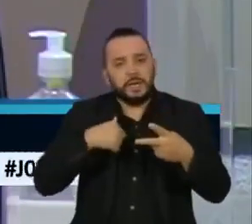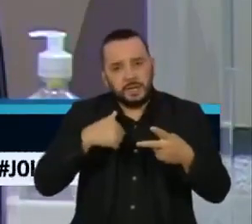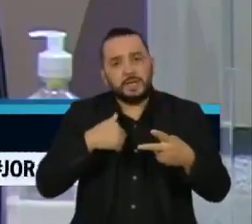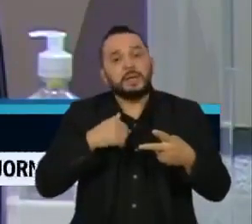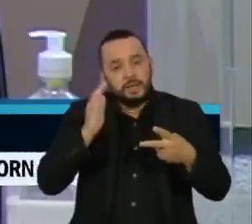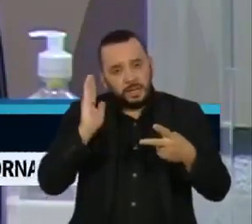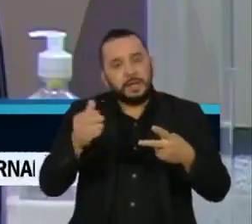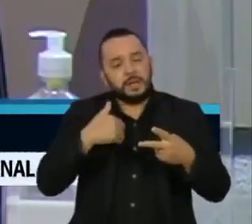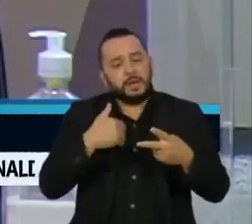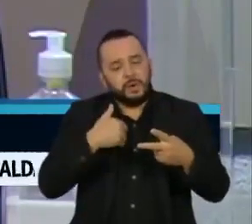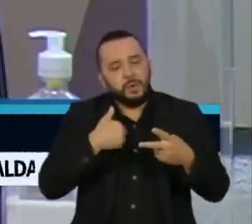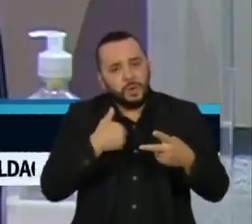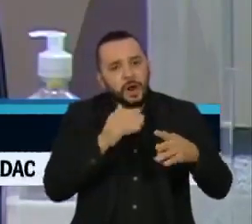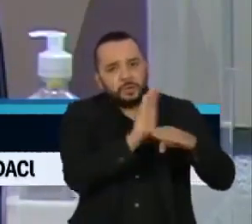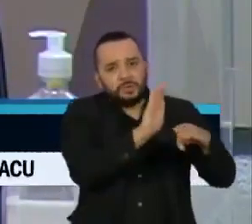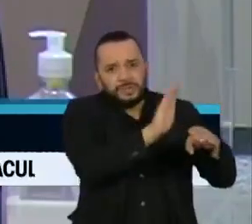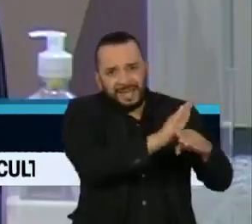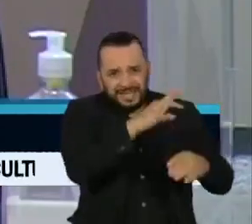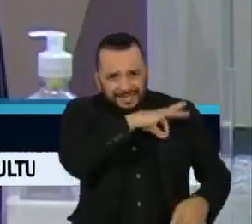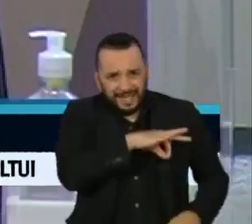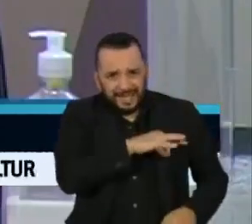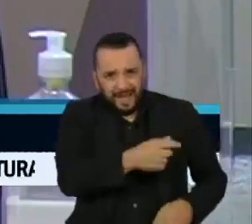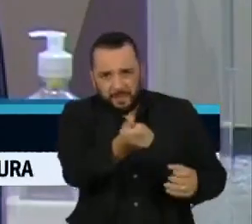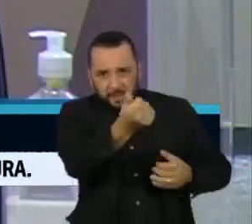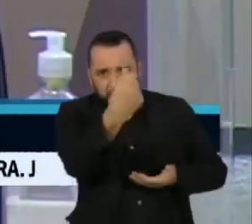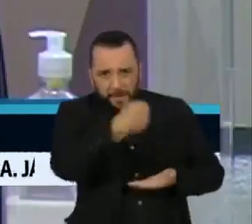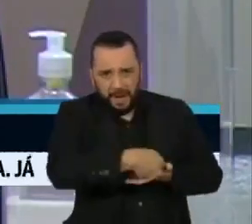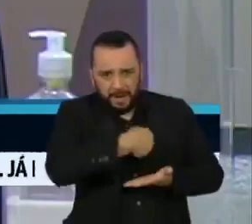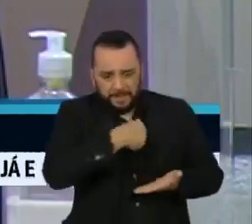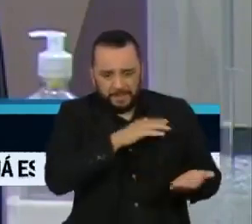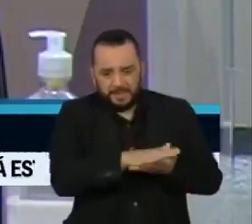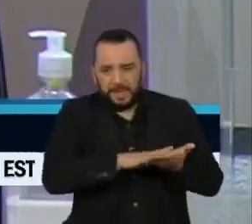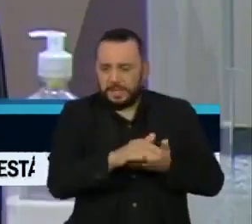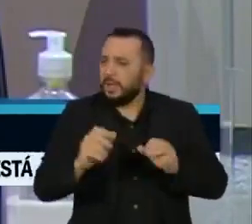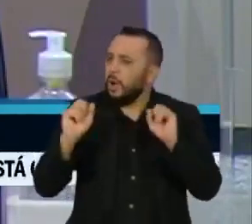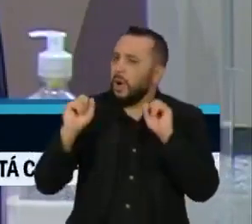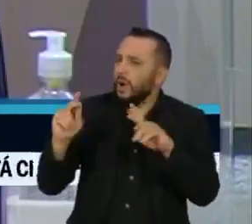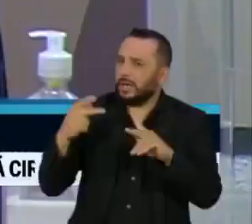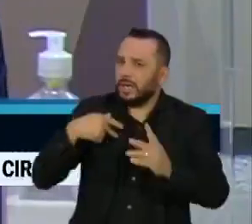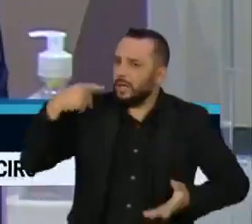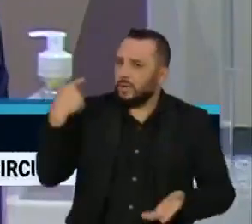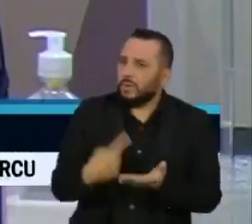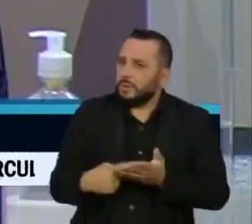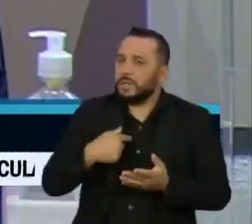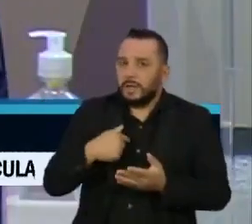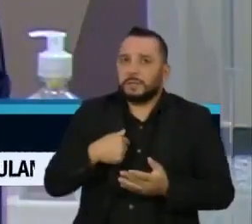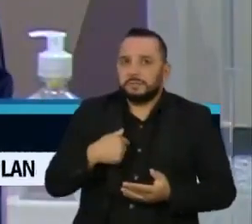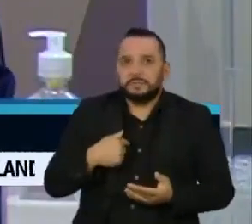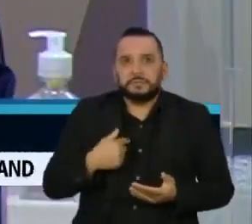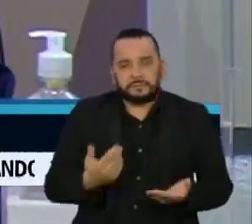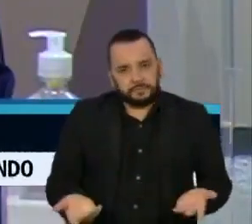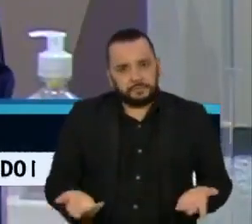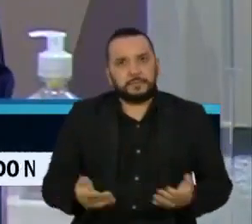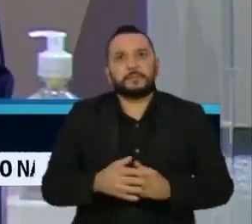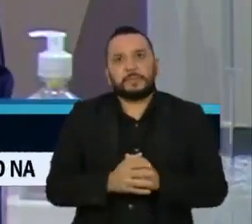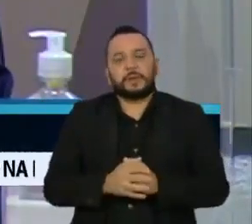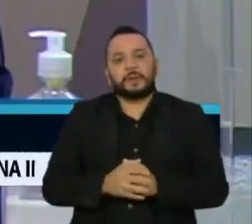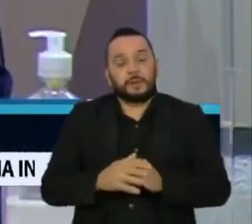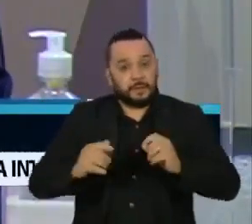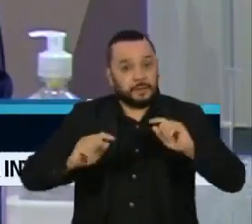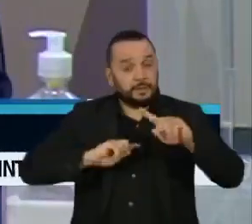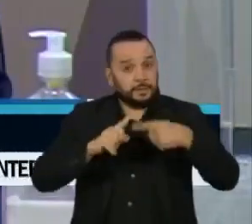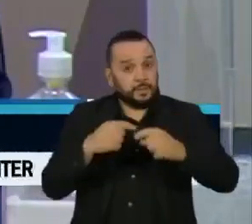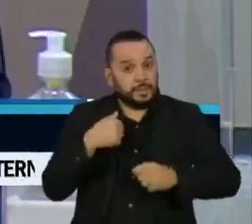forma pró-bono, ou seja, sem remuneração. Ele disse ok, estamos combinados. Depois, ele